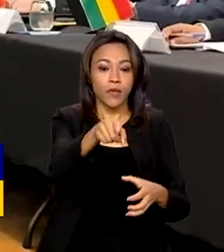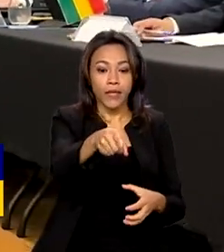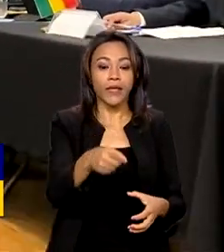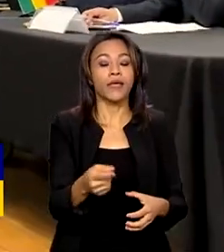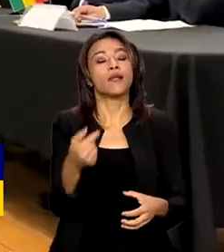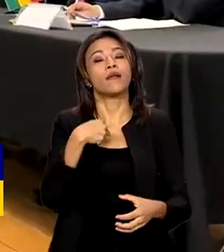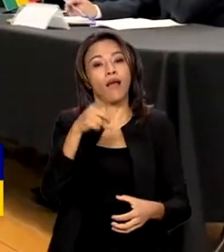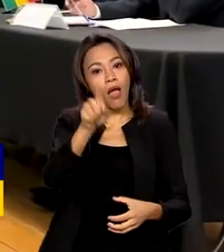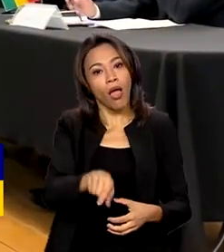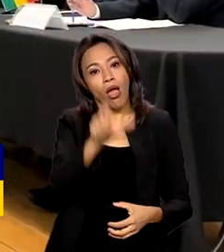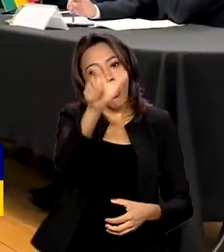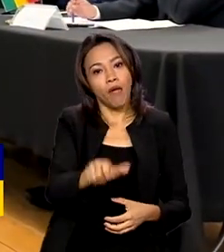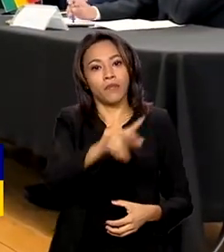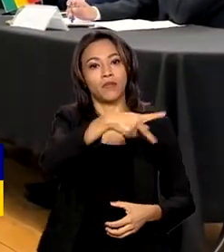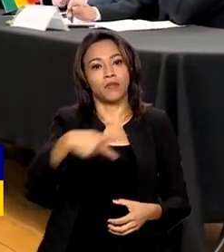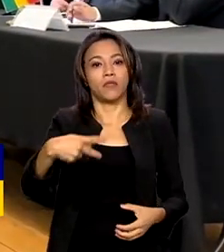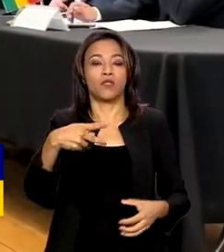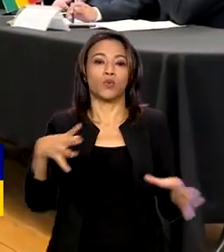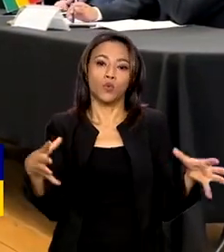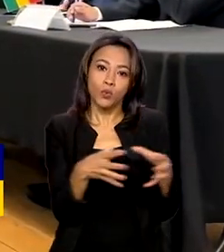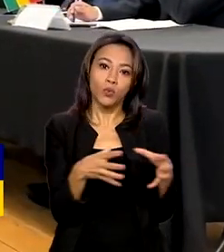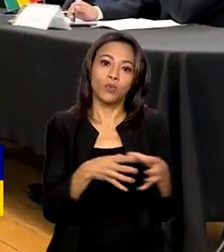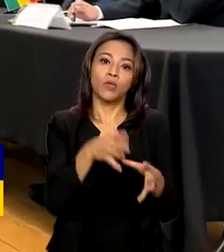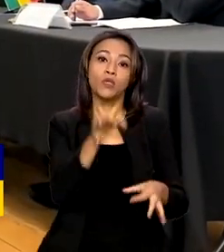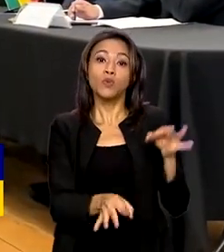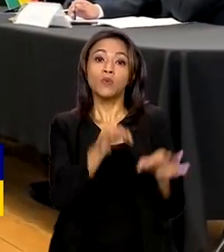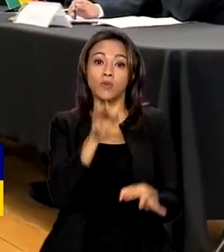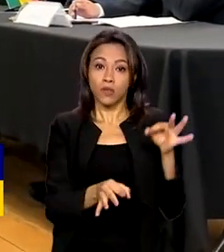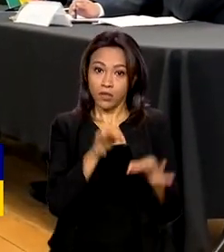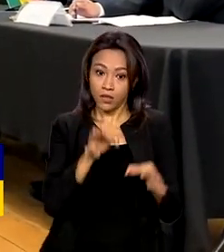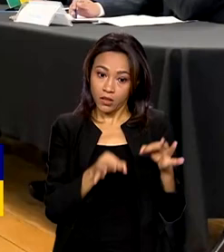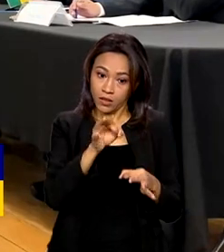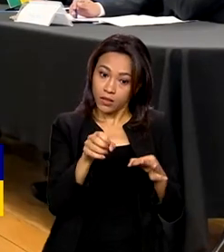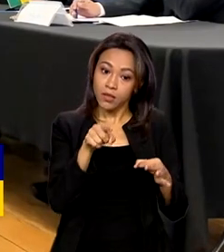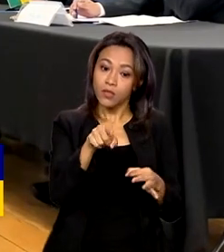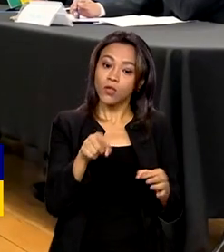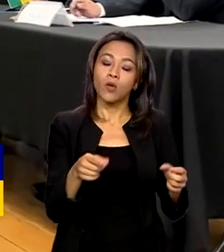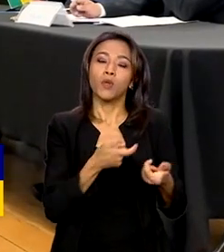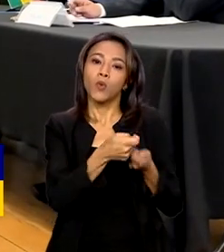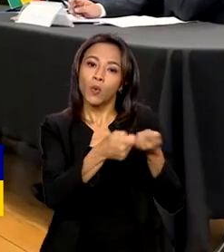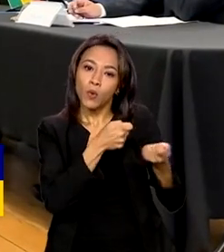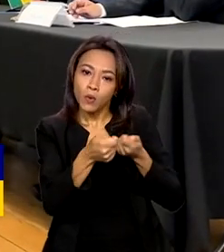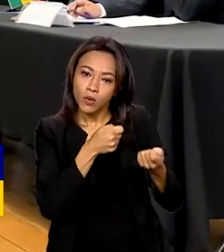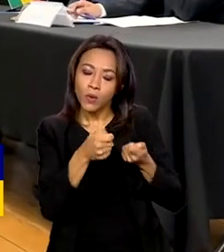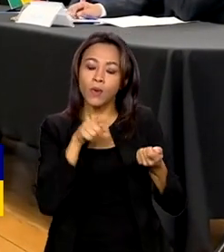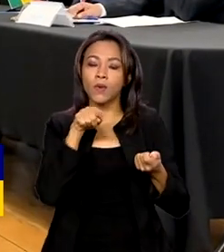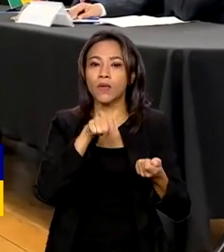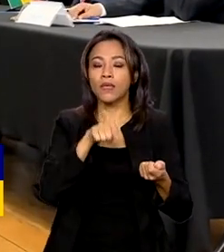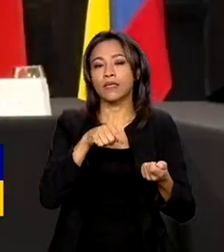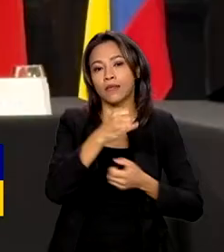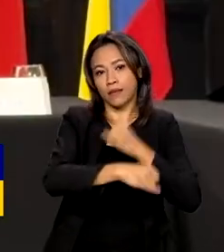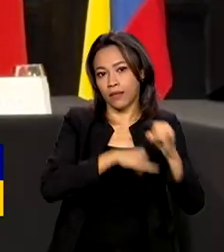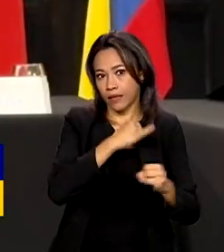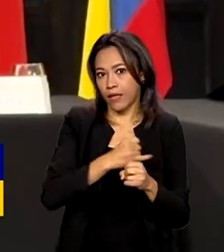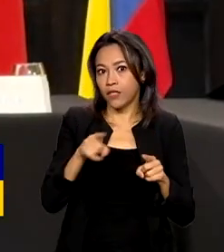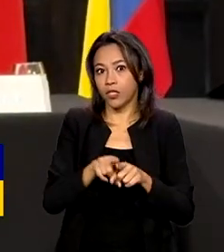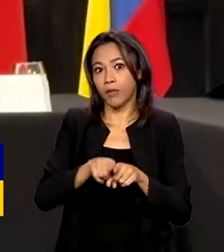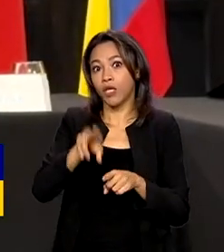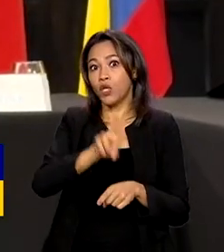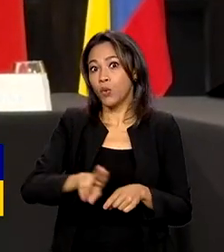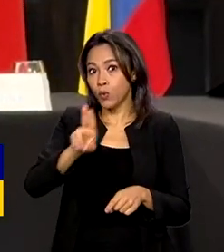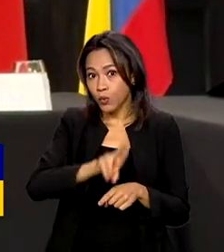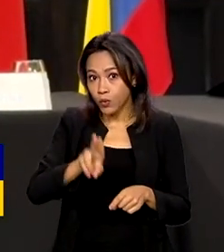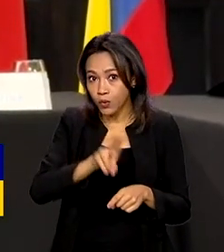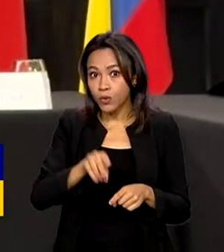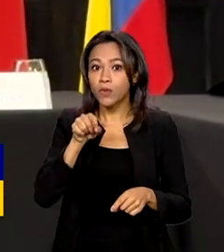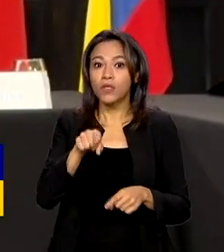justiça do bloco e destacou a necessidade de regulação da internet e do uso da inteligência artificial. Nós não somos